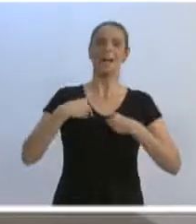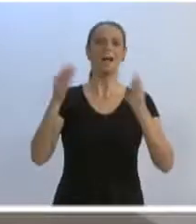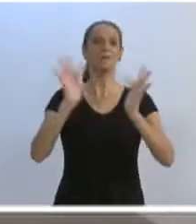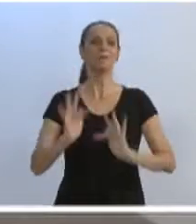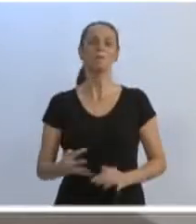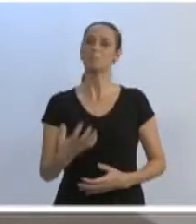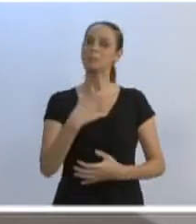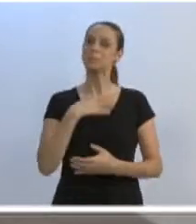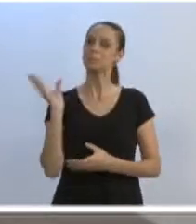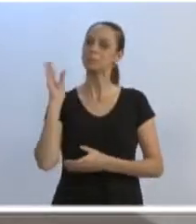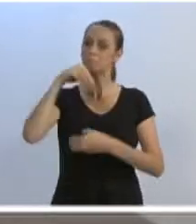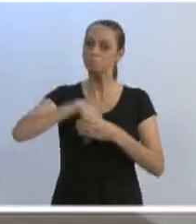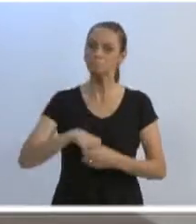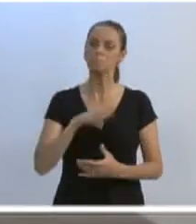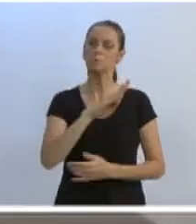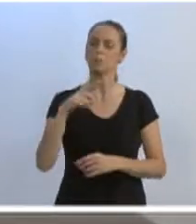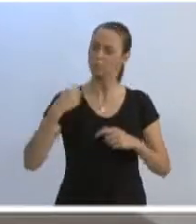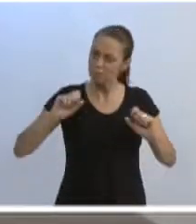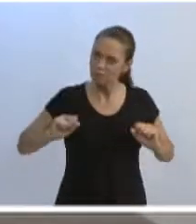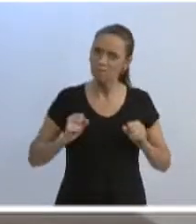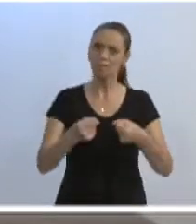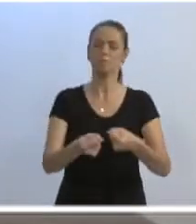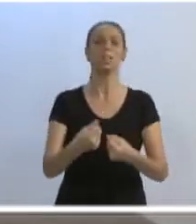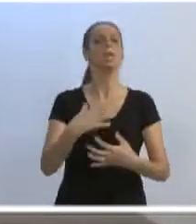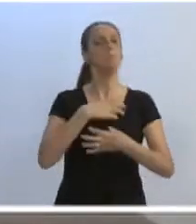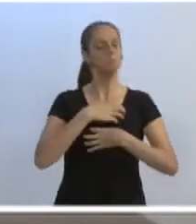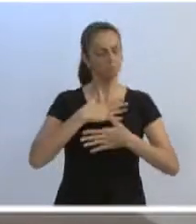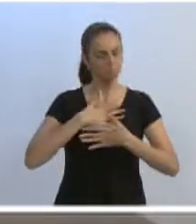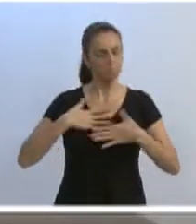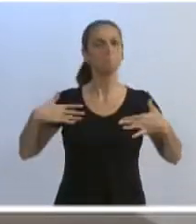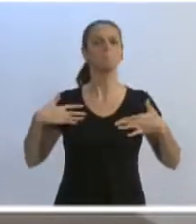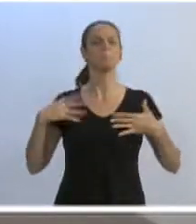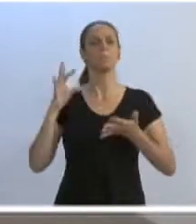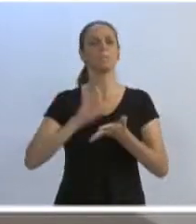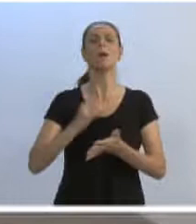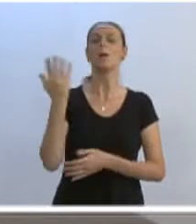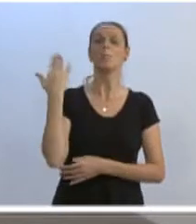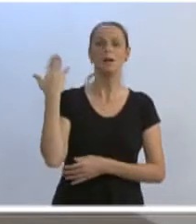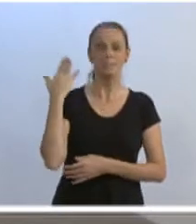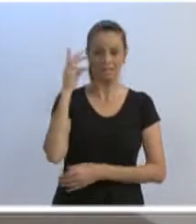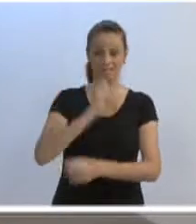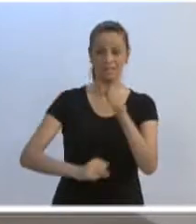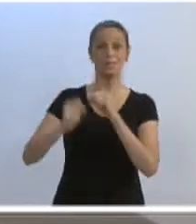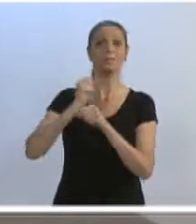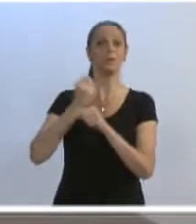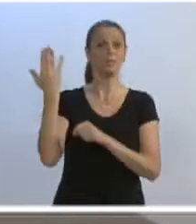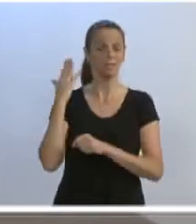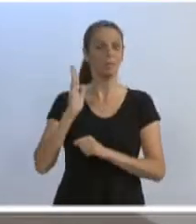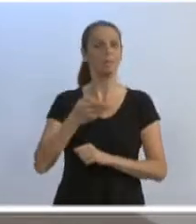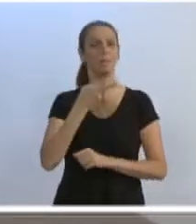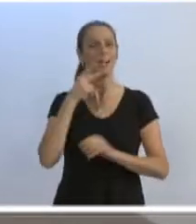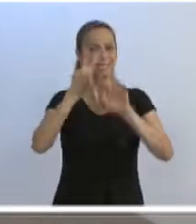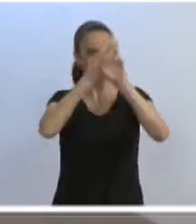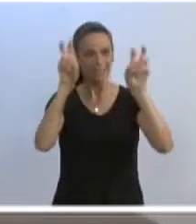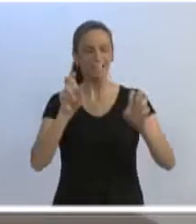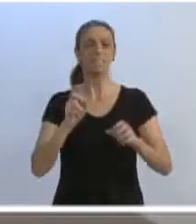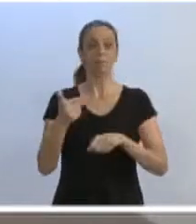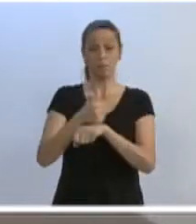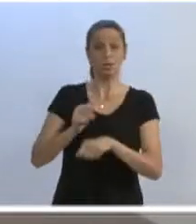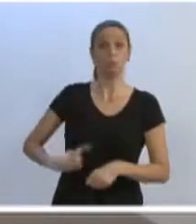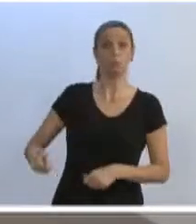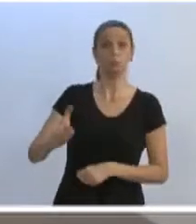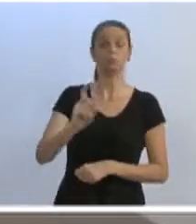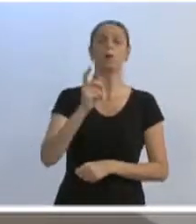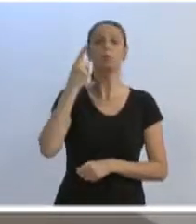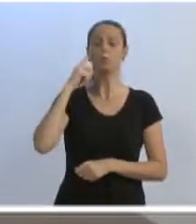pertencimento e a gente precisa defender. E eu tenho muito orgulho, sim, de ter trazido essa temática ano passado, da grafitagem, de ver o quanto a gente está conseguindo